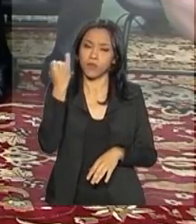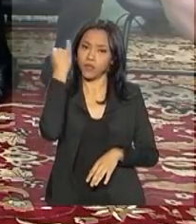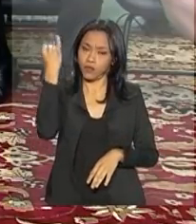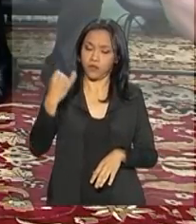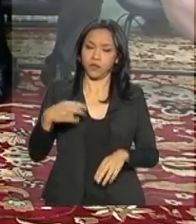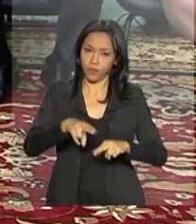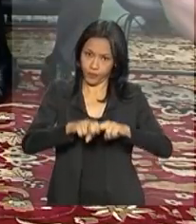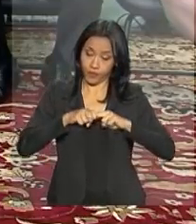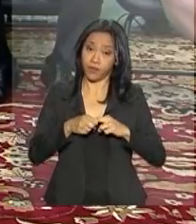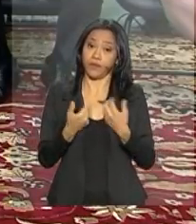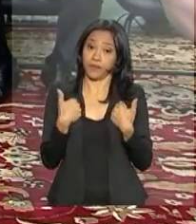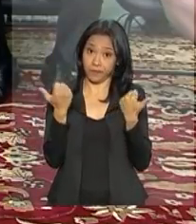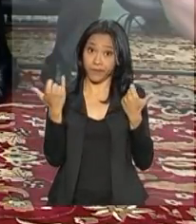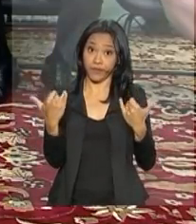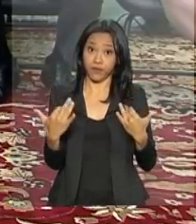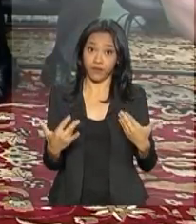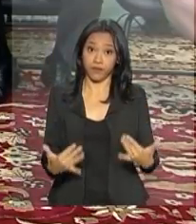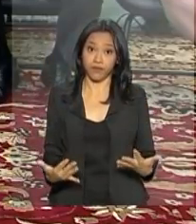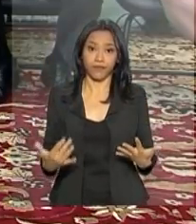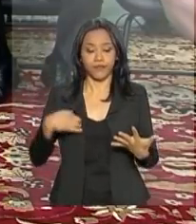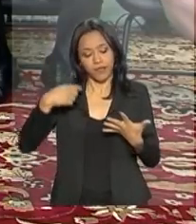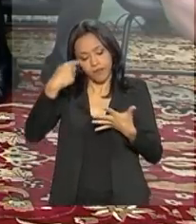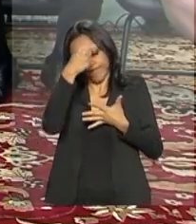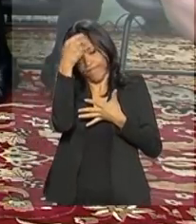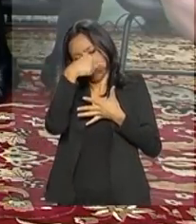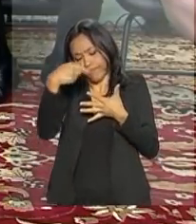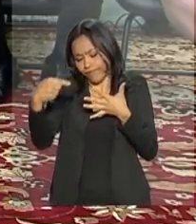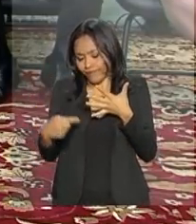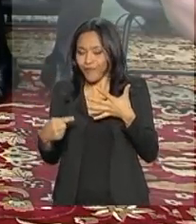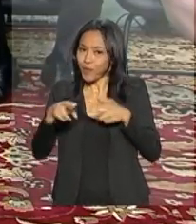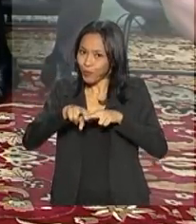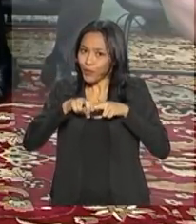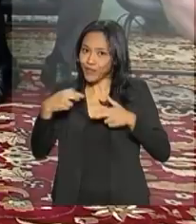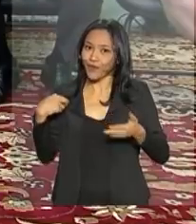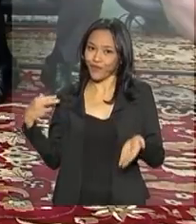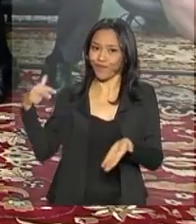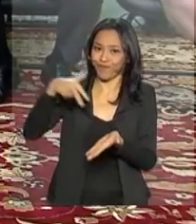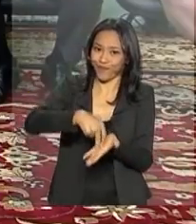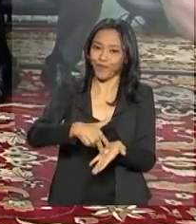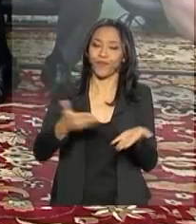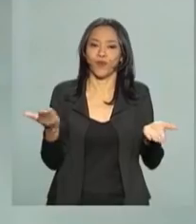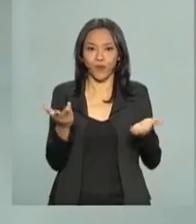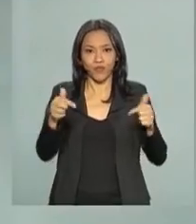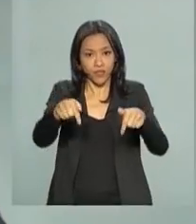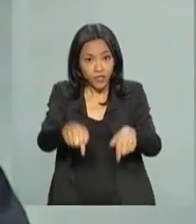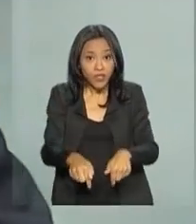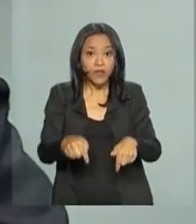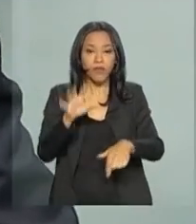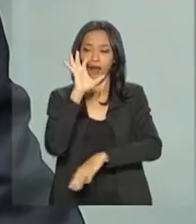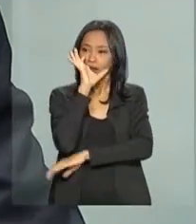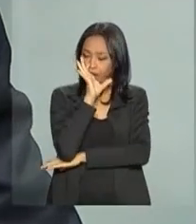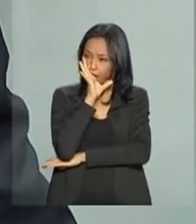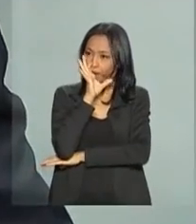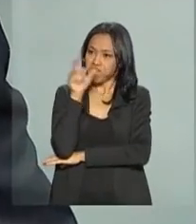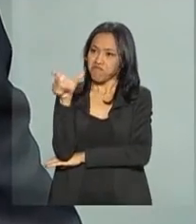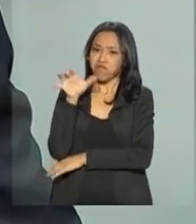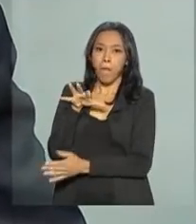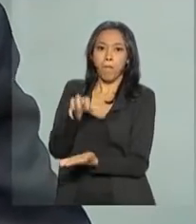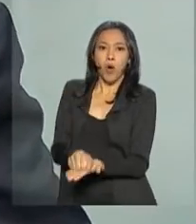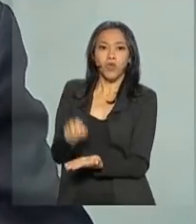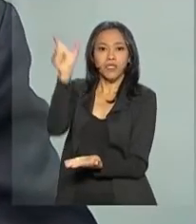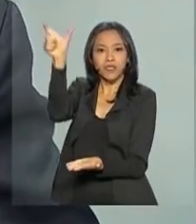digamos assim, a razão, entre tantas, para que eu viesse aqui hoje, para assistir à posse